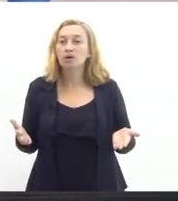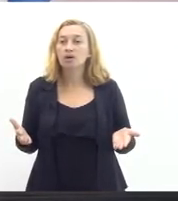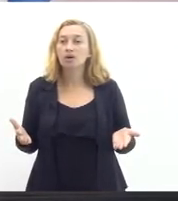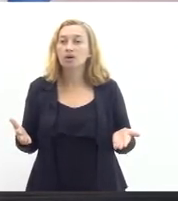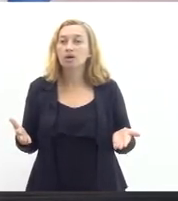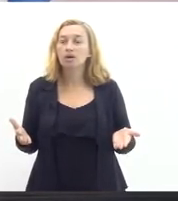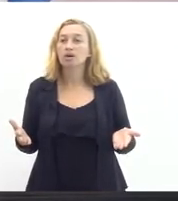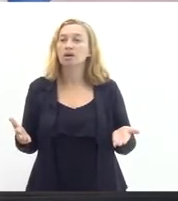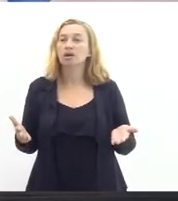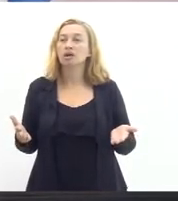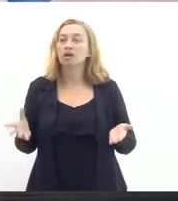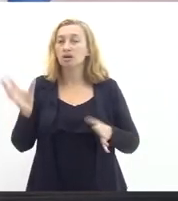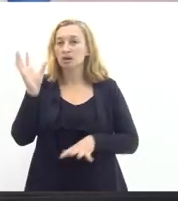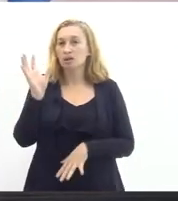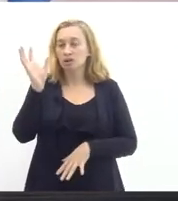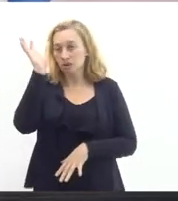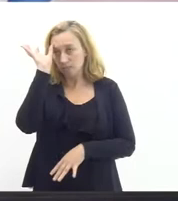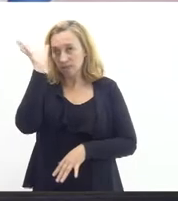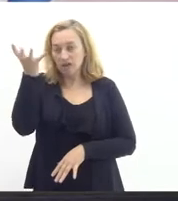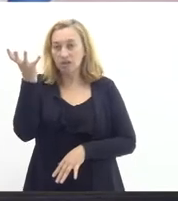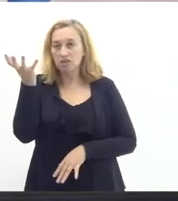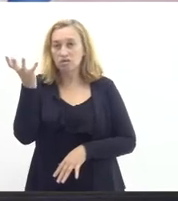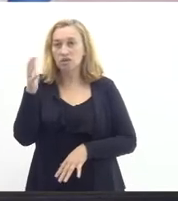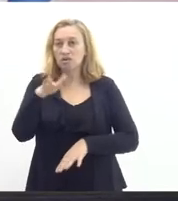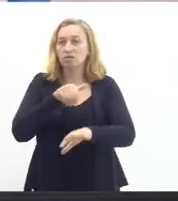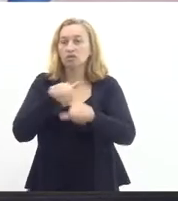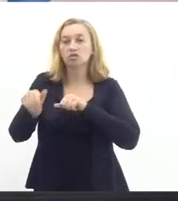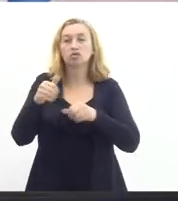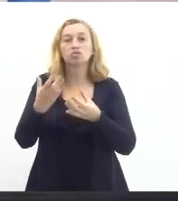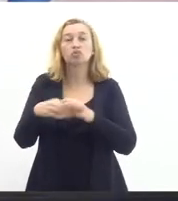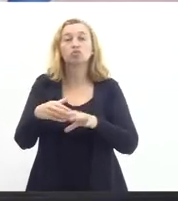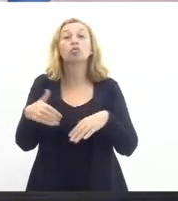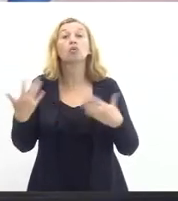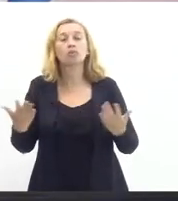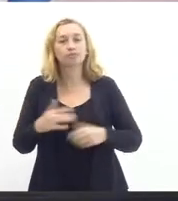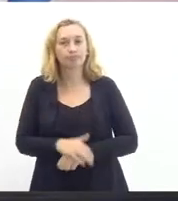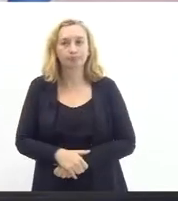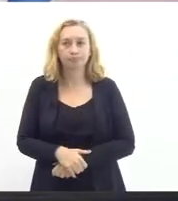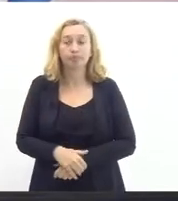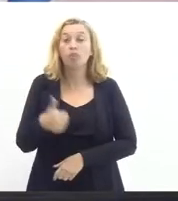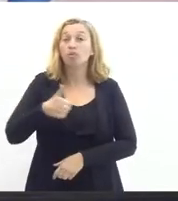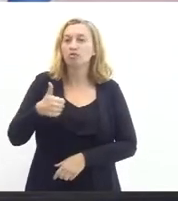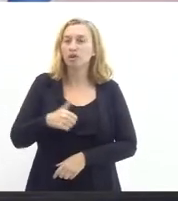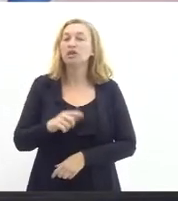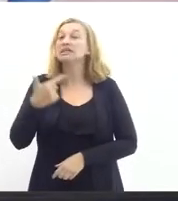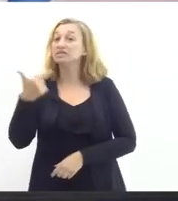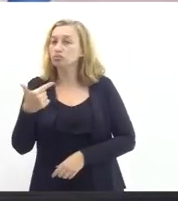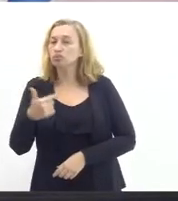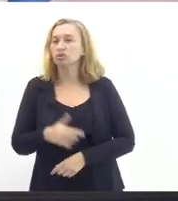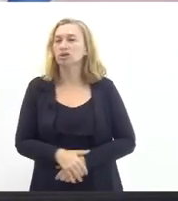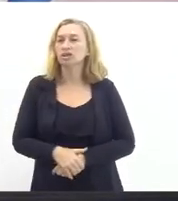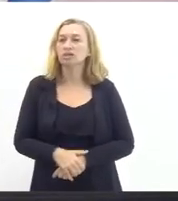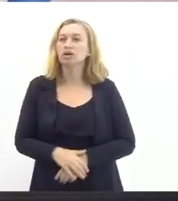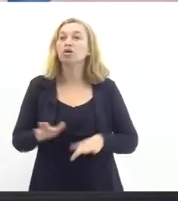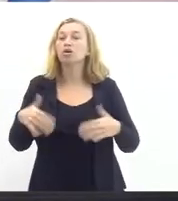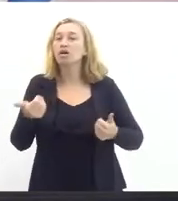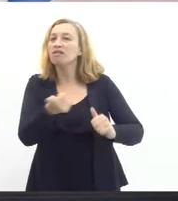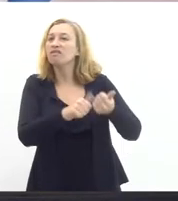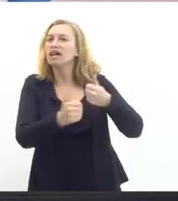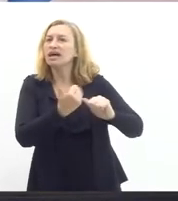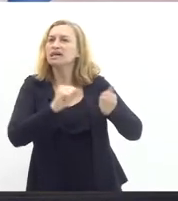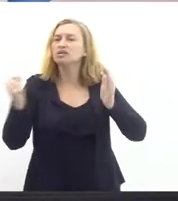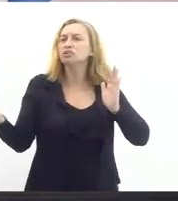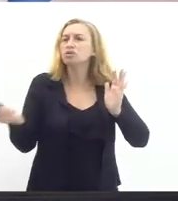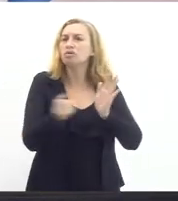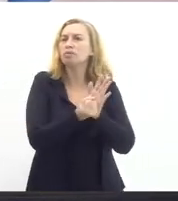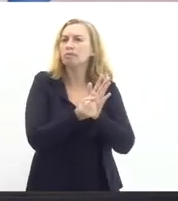carências através da convocação de concursos públicos esse é o primeiro ponto e o segundo ponto qual é a avaliação do impacto que